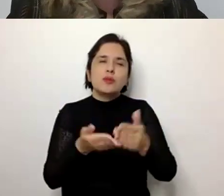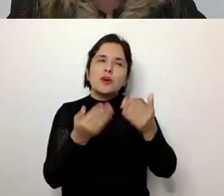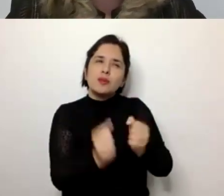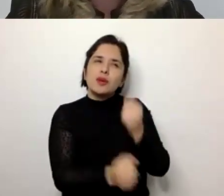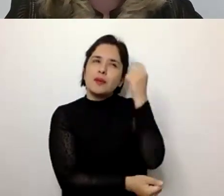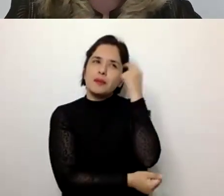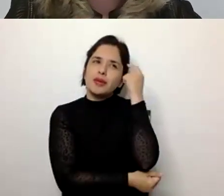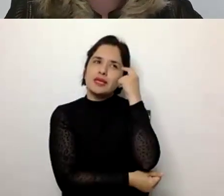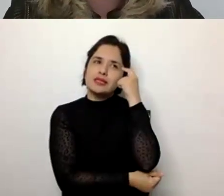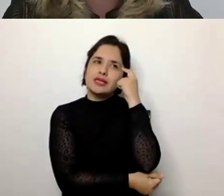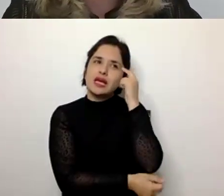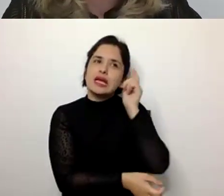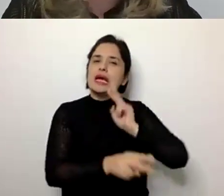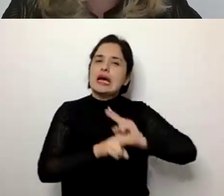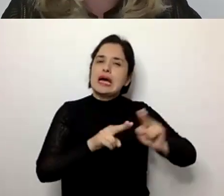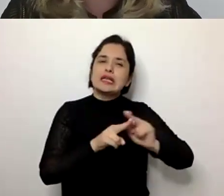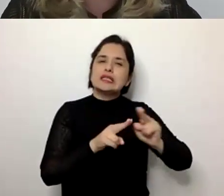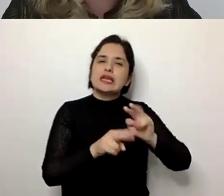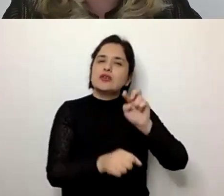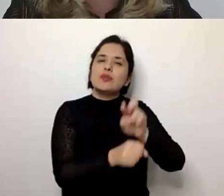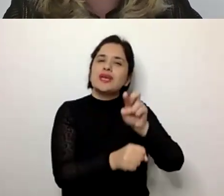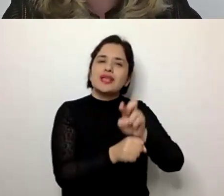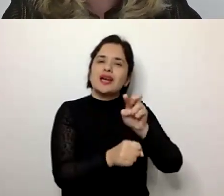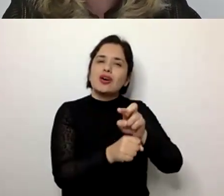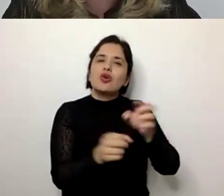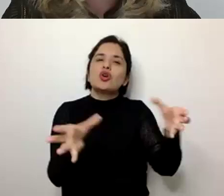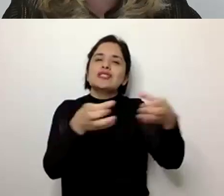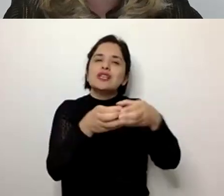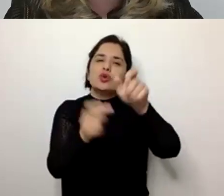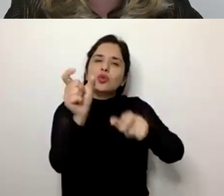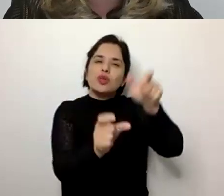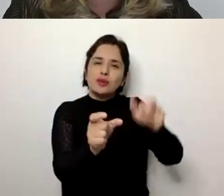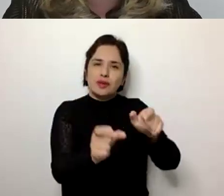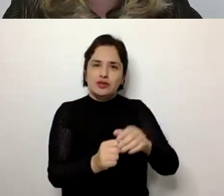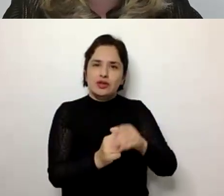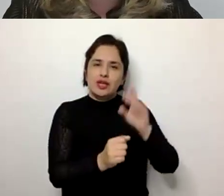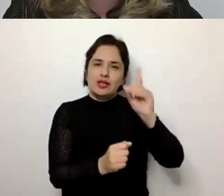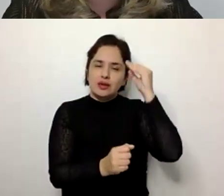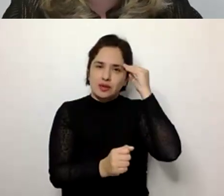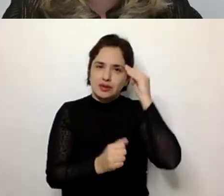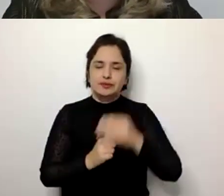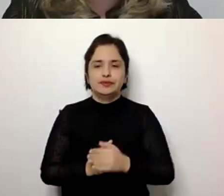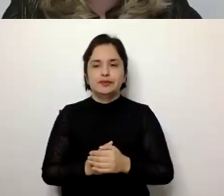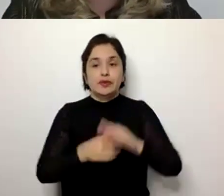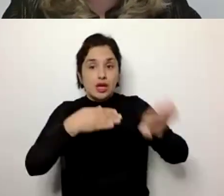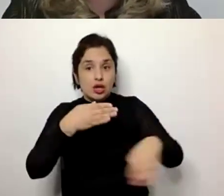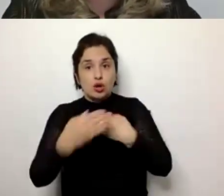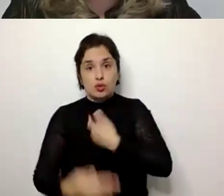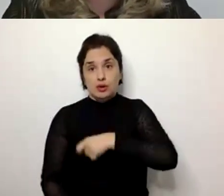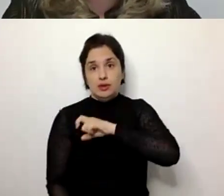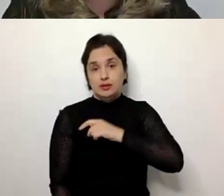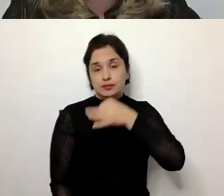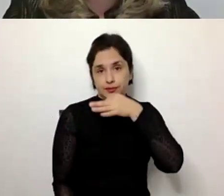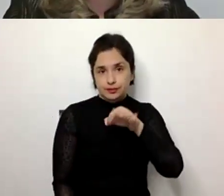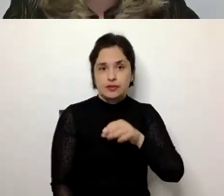essa atuação do pedagogo com essa população. Bom, aqui nos diz que justamente há duas